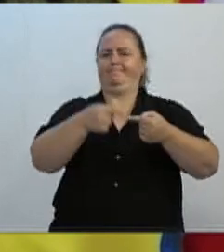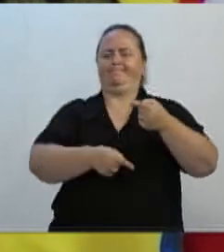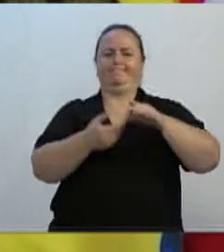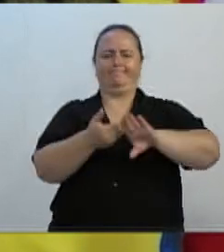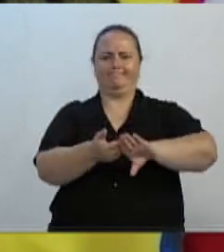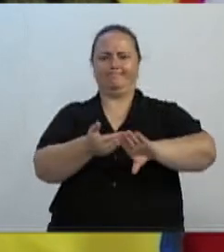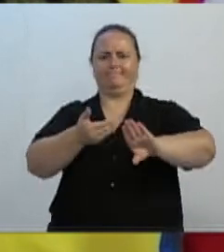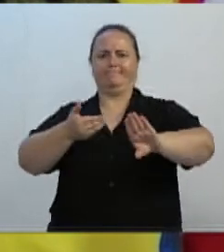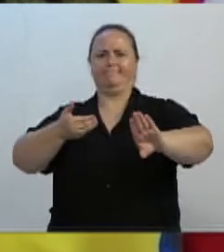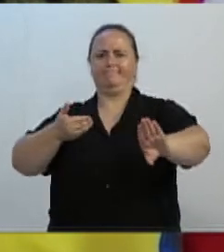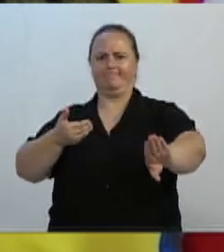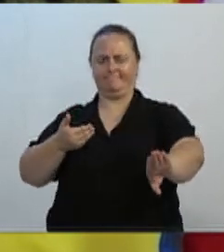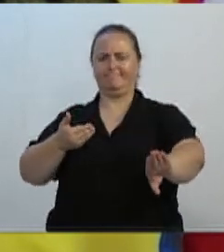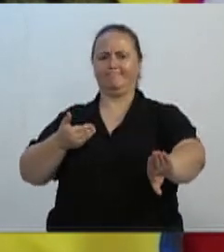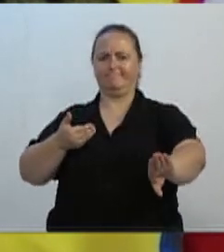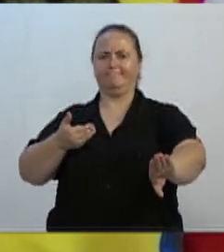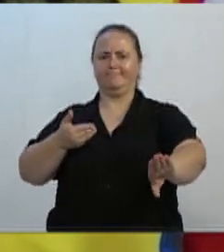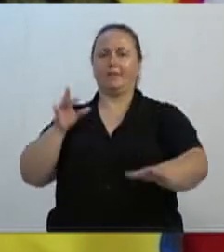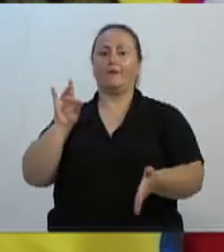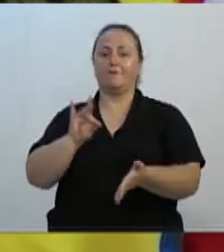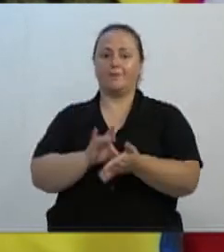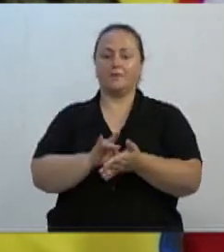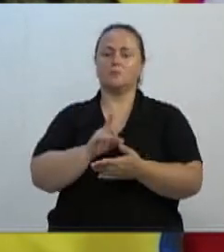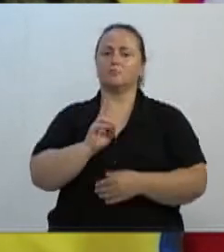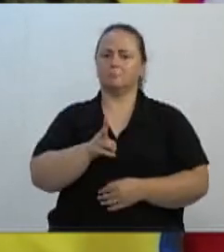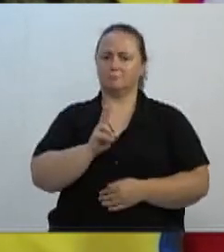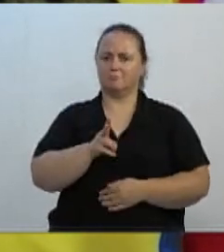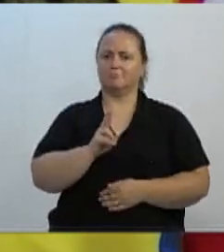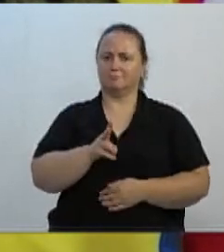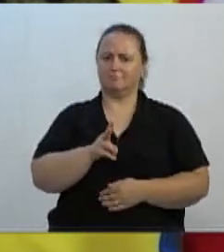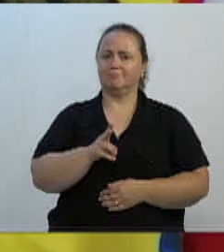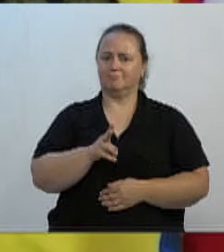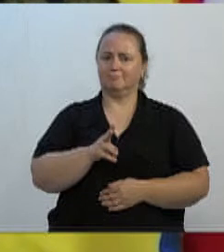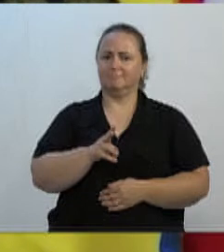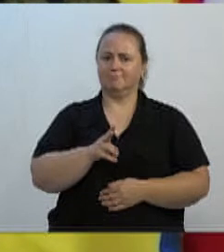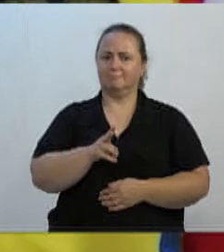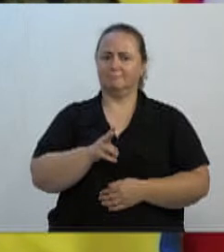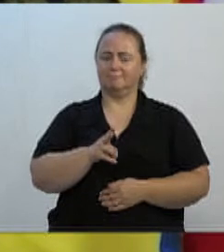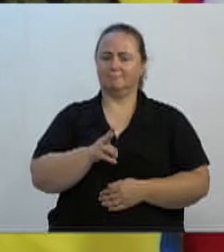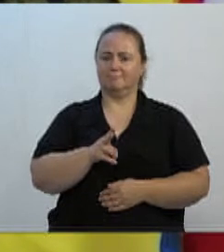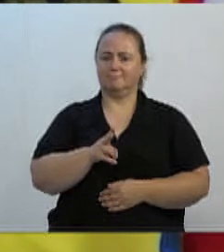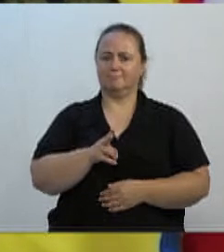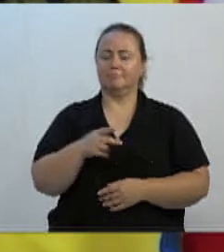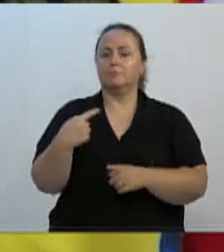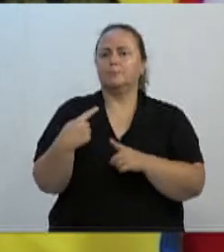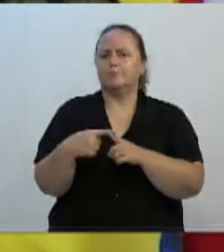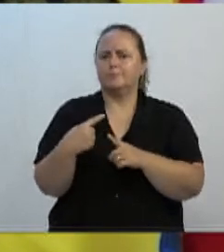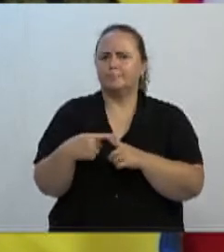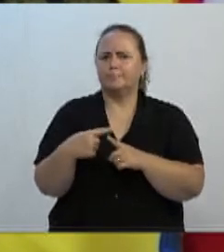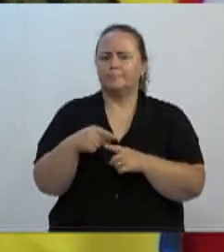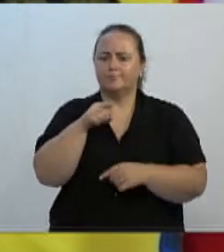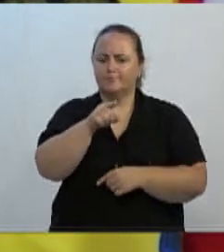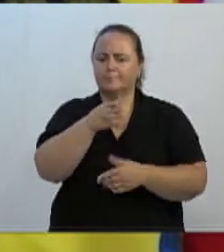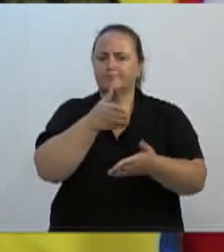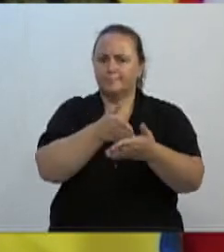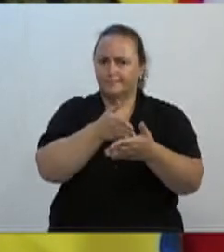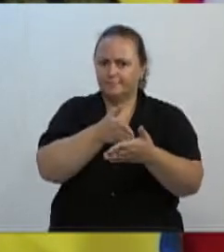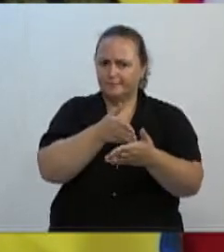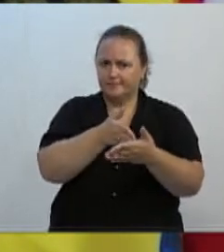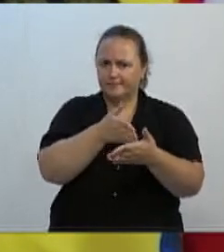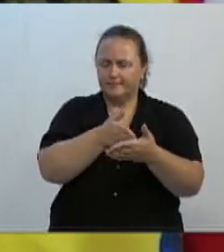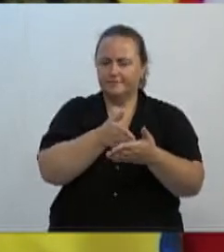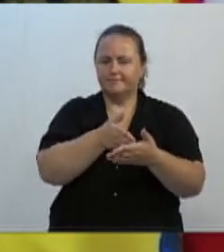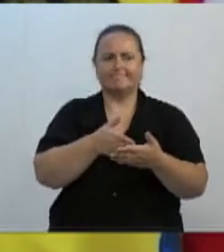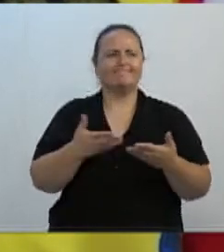incidência da alíquota fixa. Pois, essa limitação, na verdade, não a